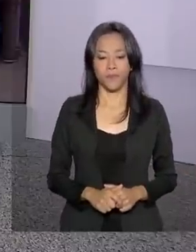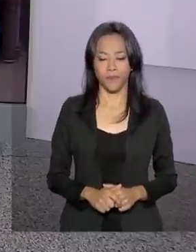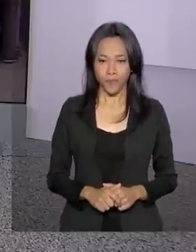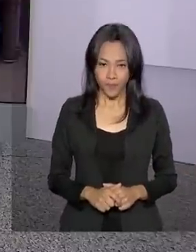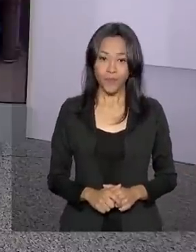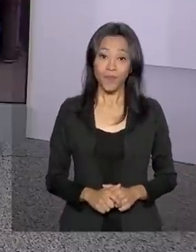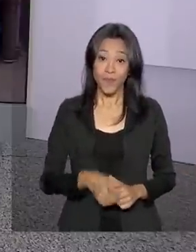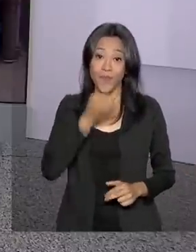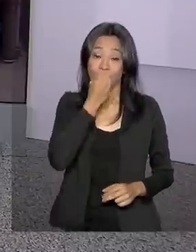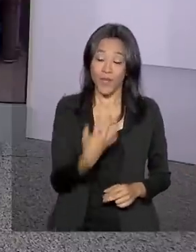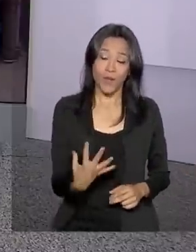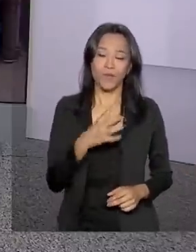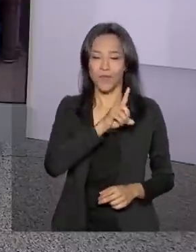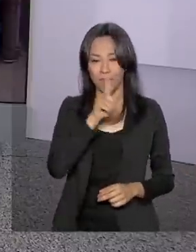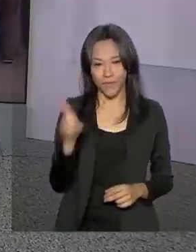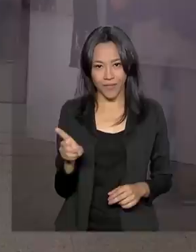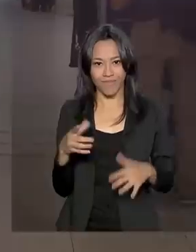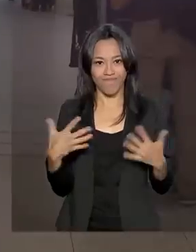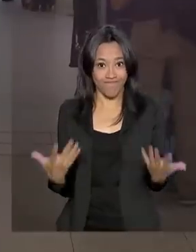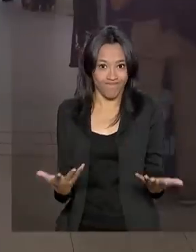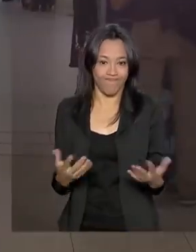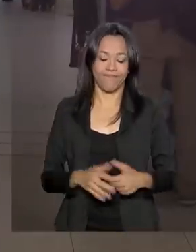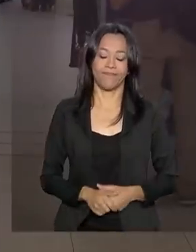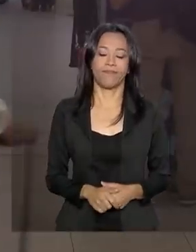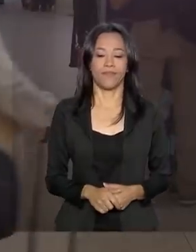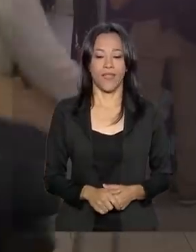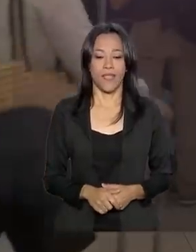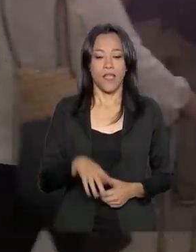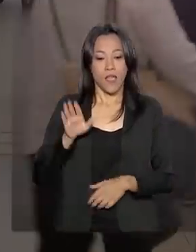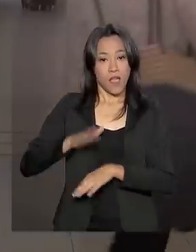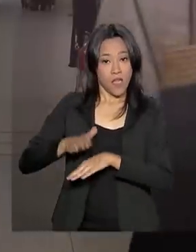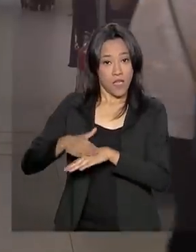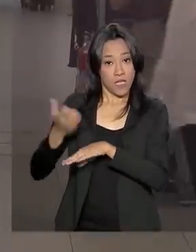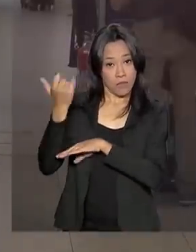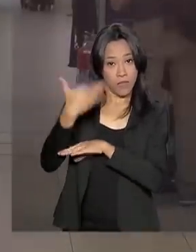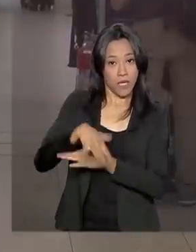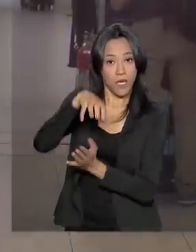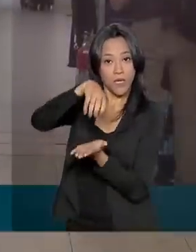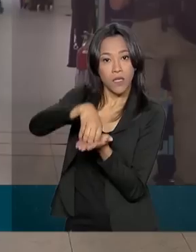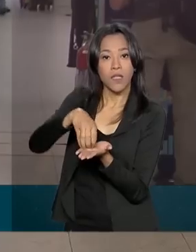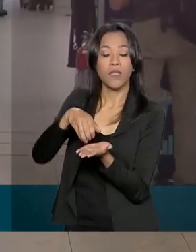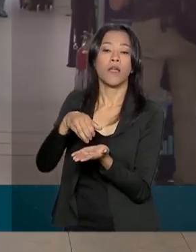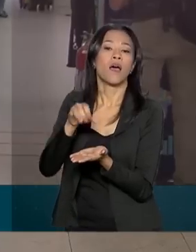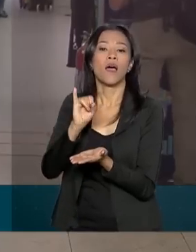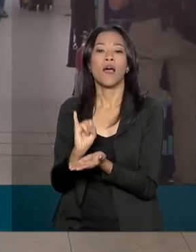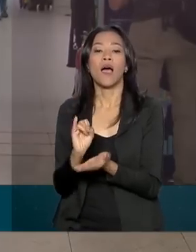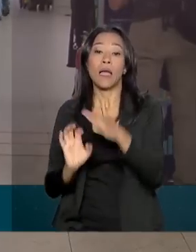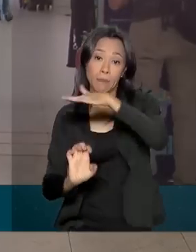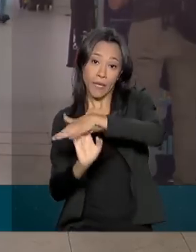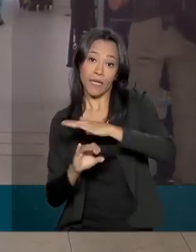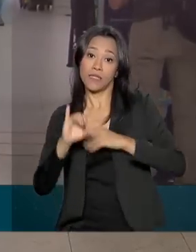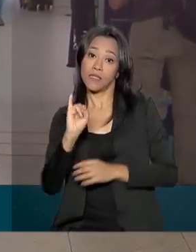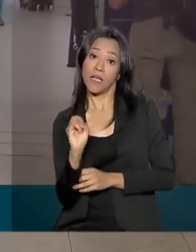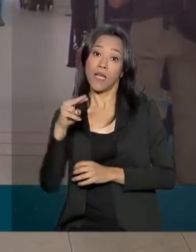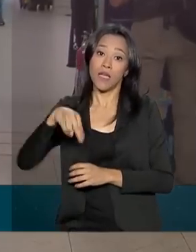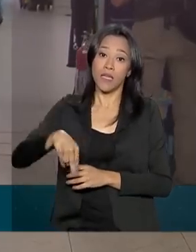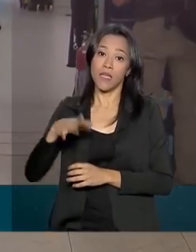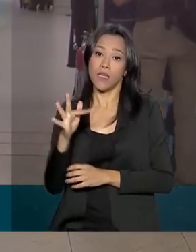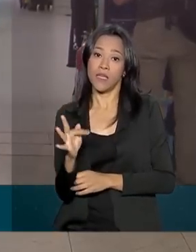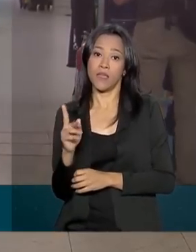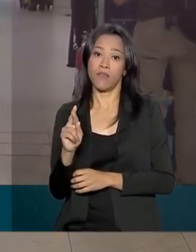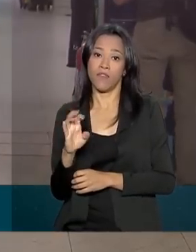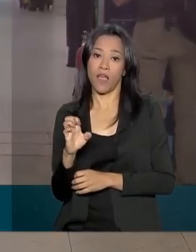Bom dia, Carla. Então, de acordo com o Infraero, os aeroportos devem receber mais de um milhão de passageiros